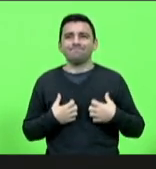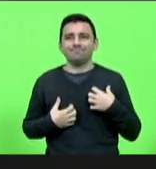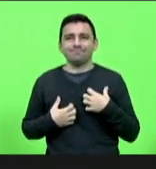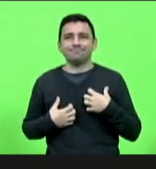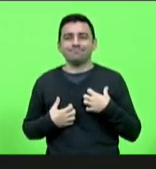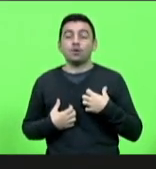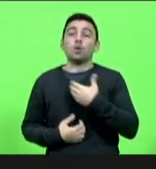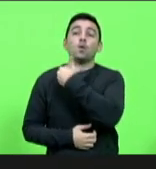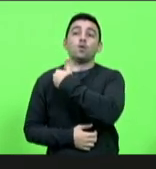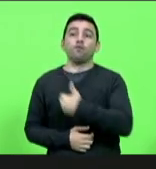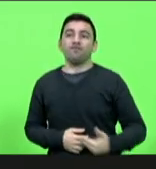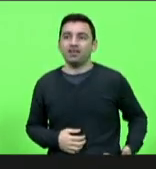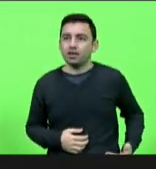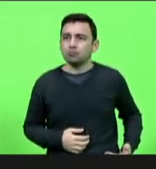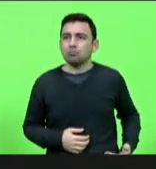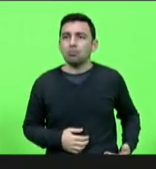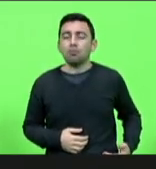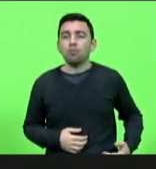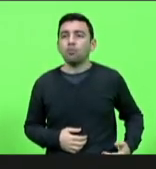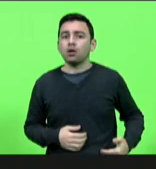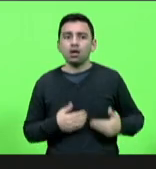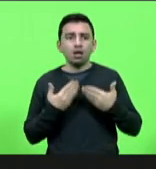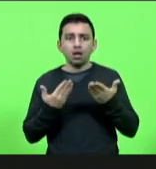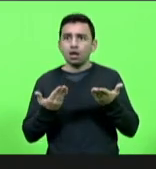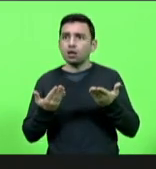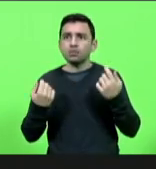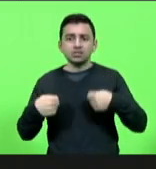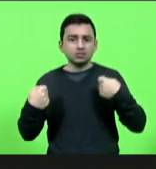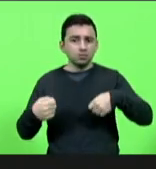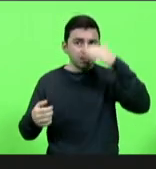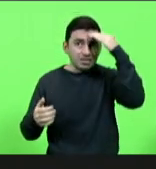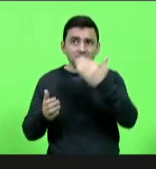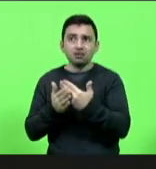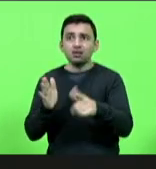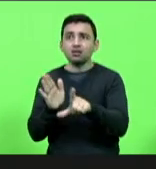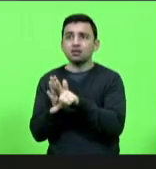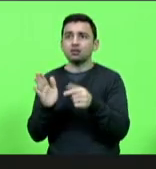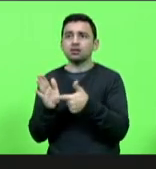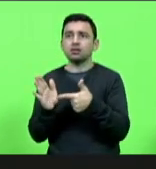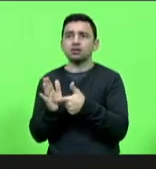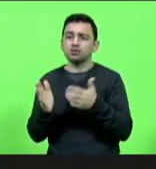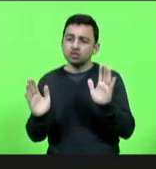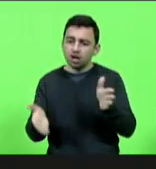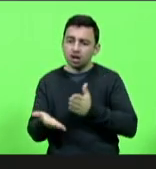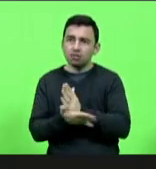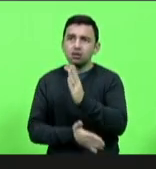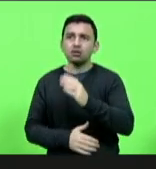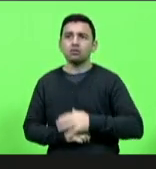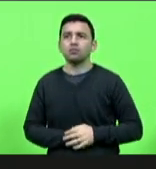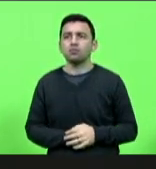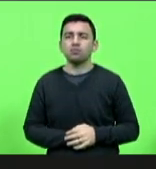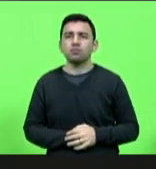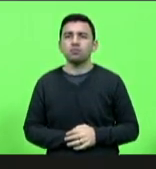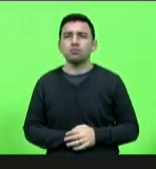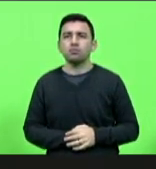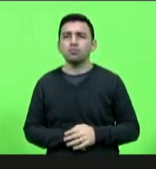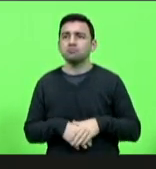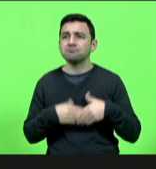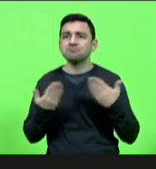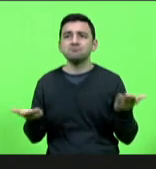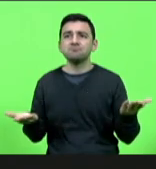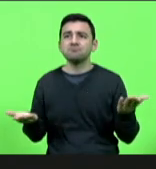fazendo valer a lei ela tem que estar acima de tudo então é uma lei sancionada no Estado mas ainda está